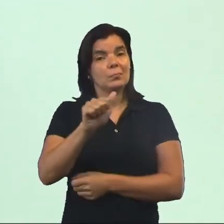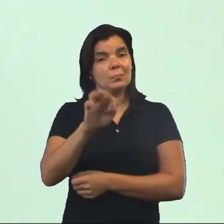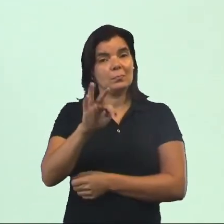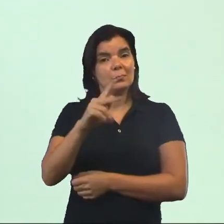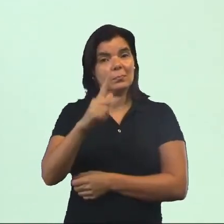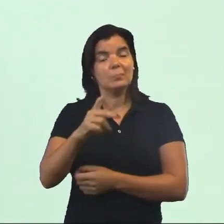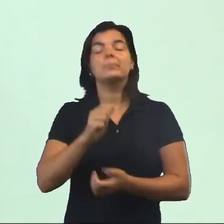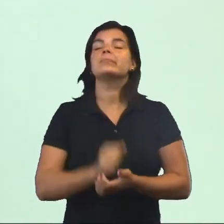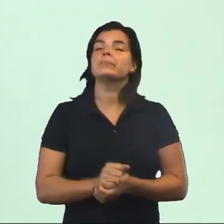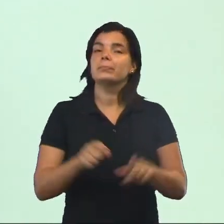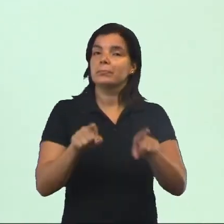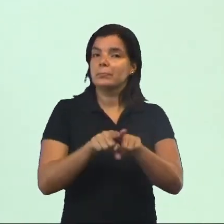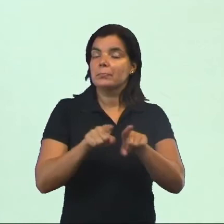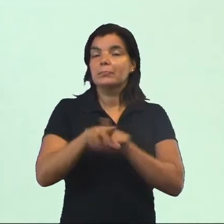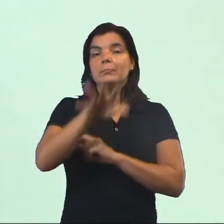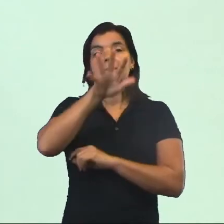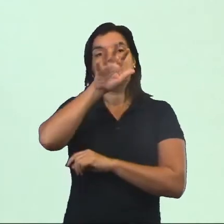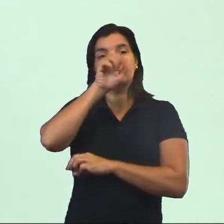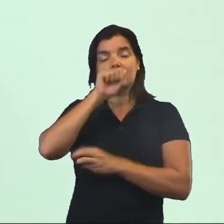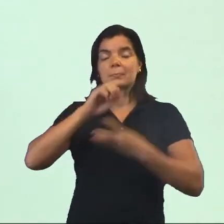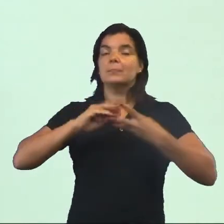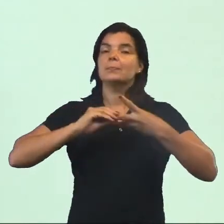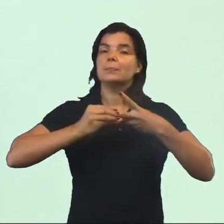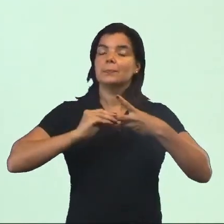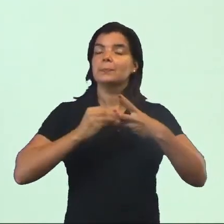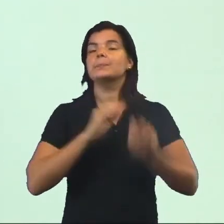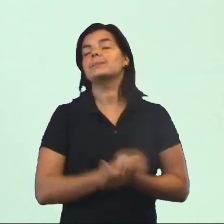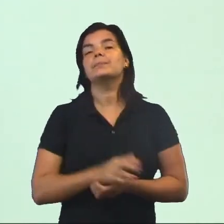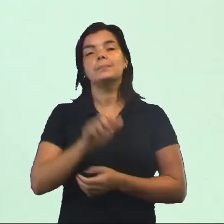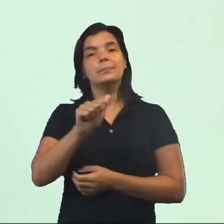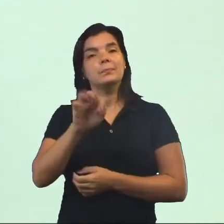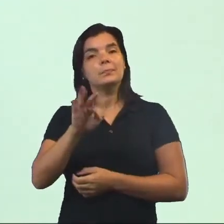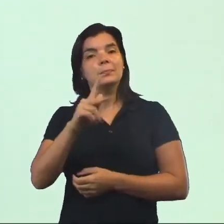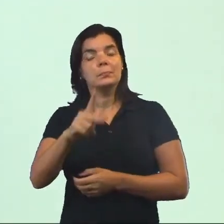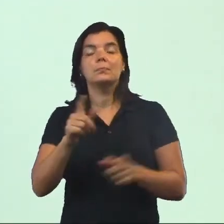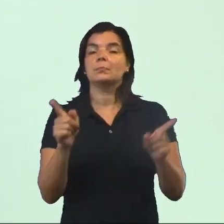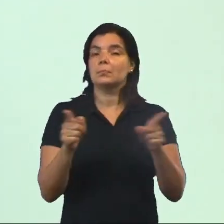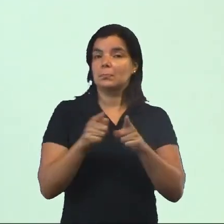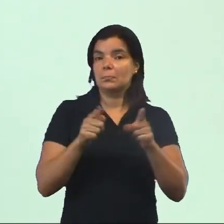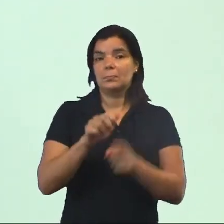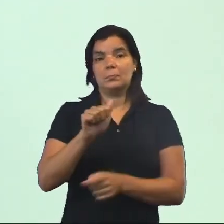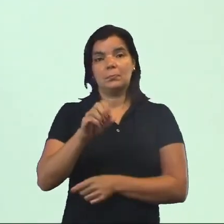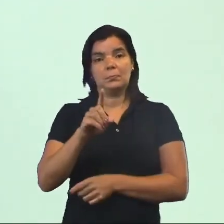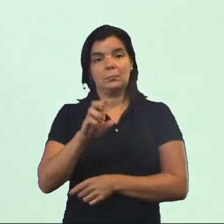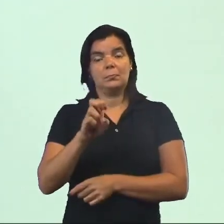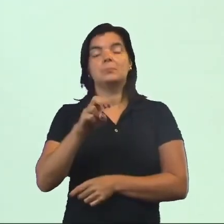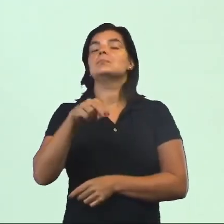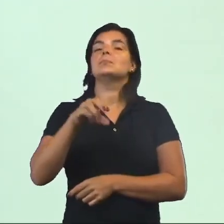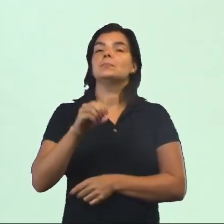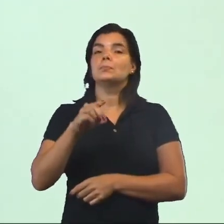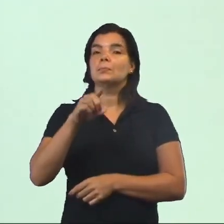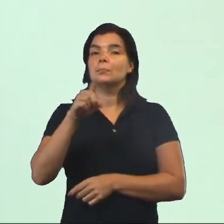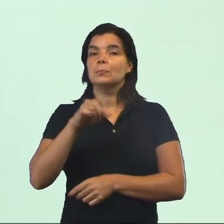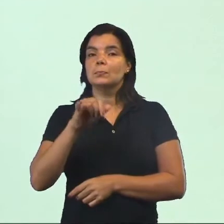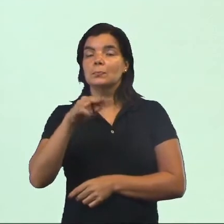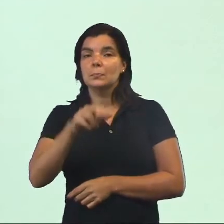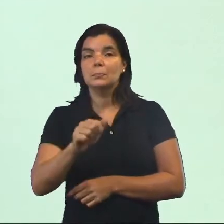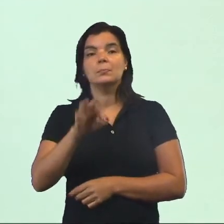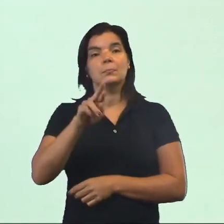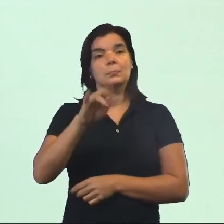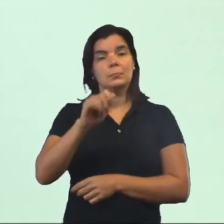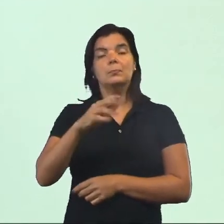que vem da respiração celular, tá? Então, ATP é uma sigla, adenosina trifosfato, tá?